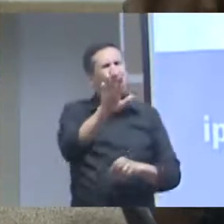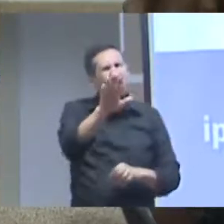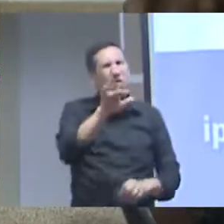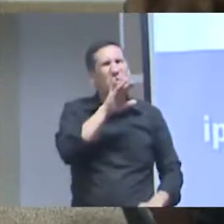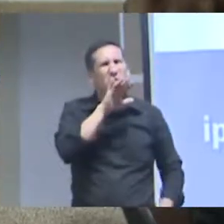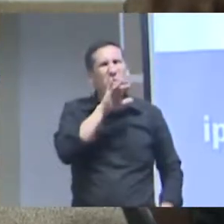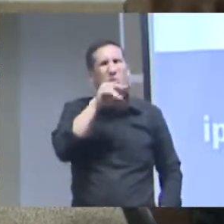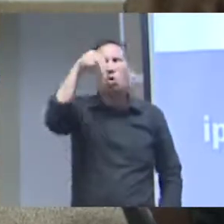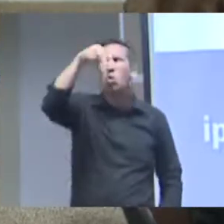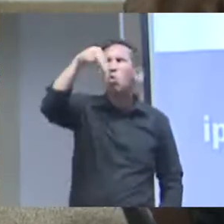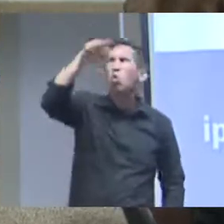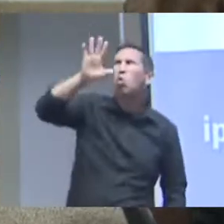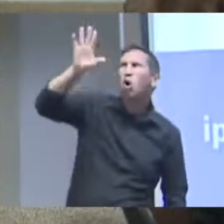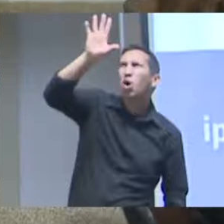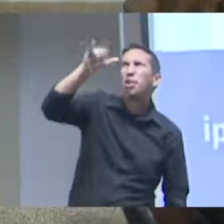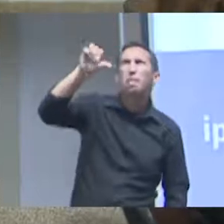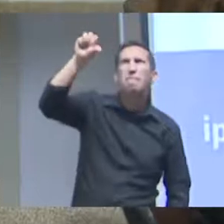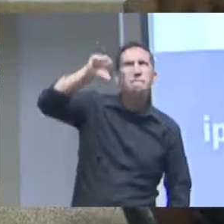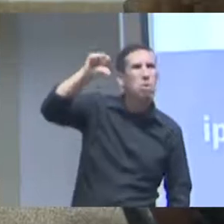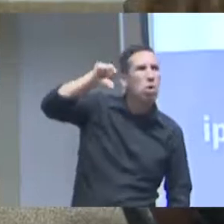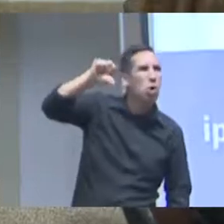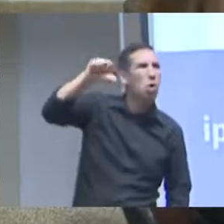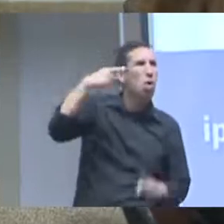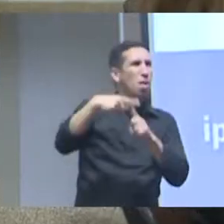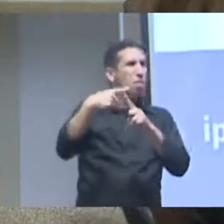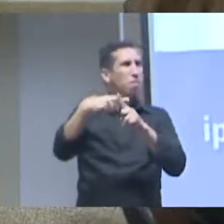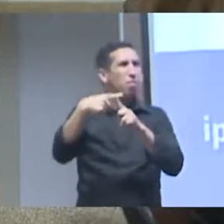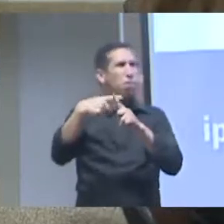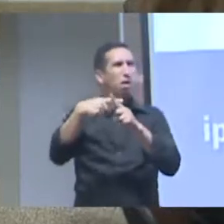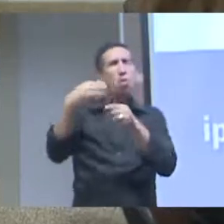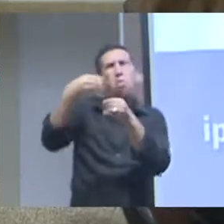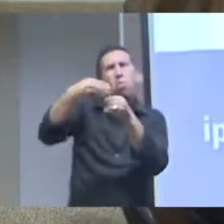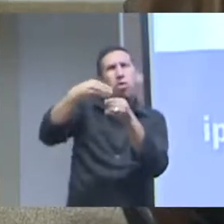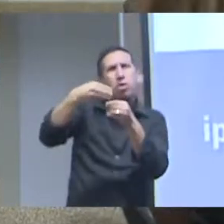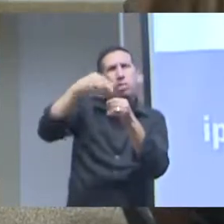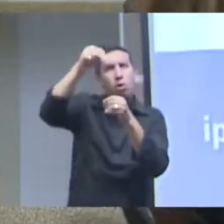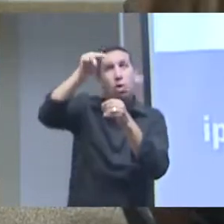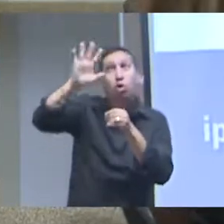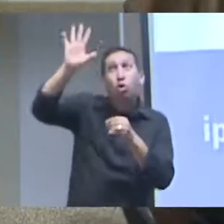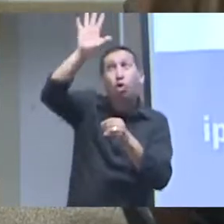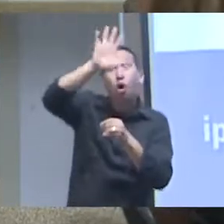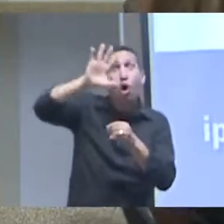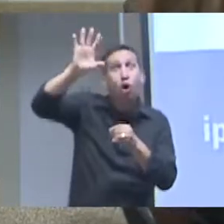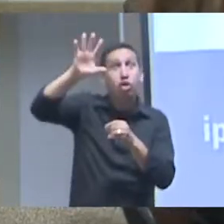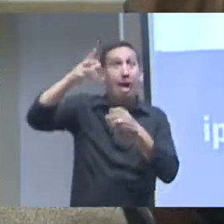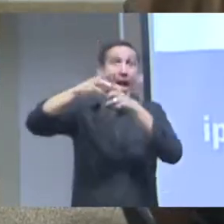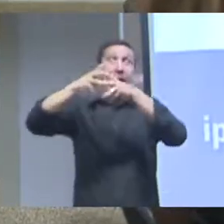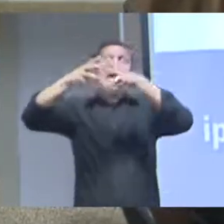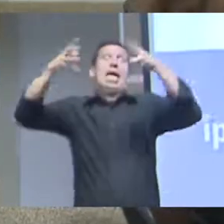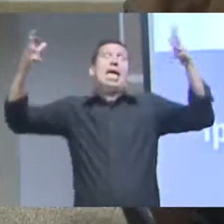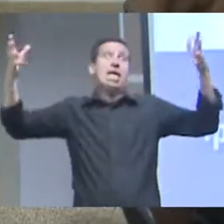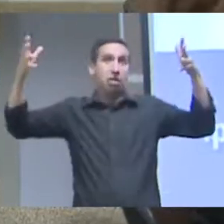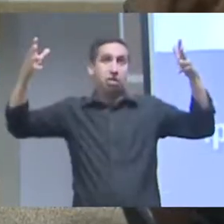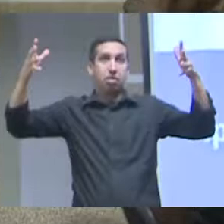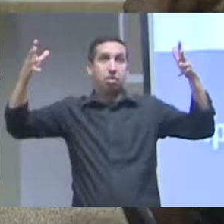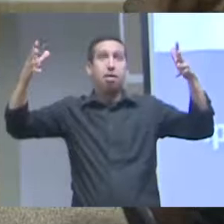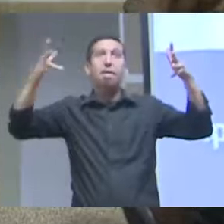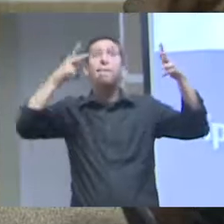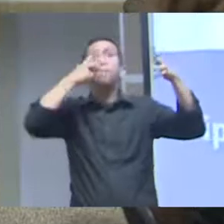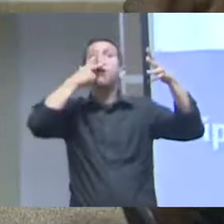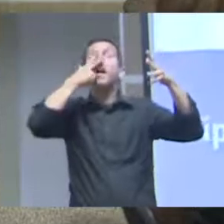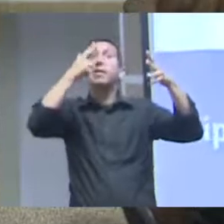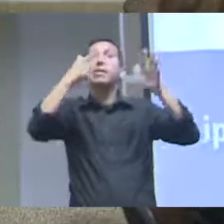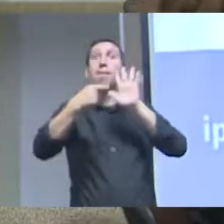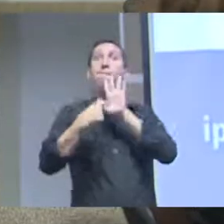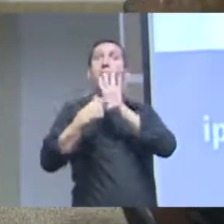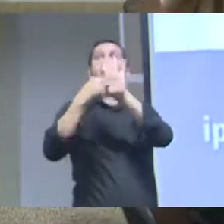as pessoas dizem poxa mas quer dizer que a região norte está muito pior por quê? porque os municípios da região norte são grandes então destaca muito